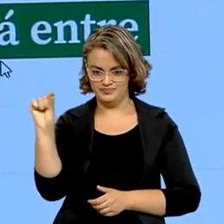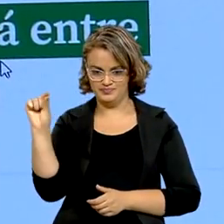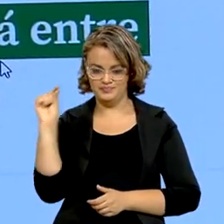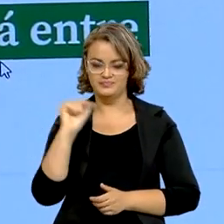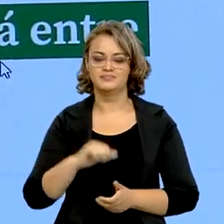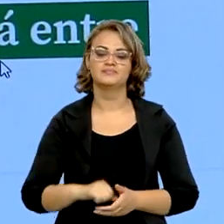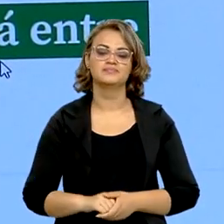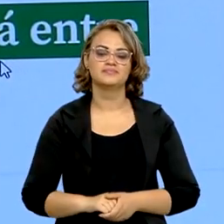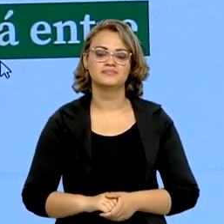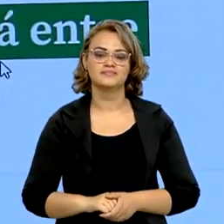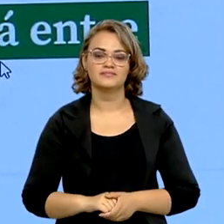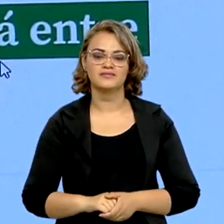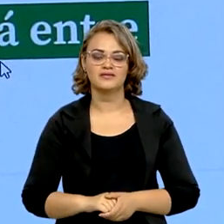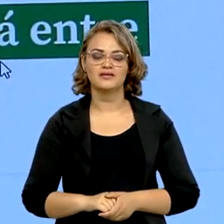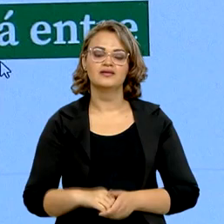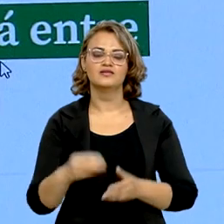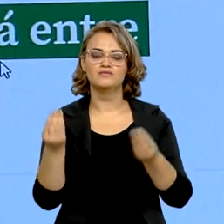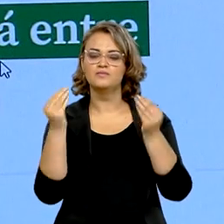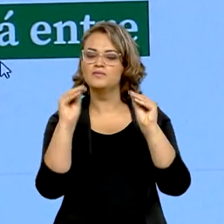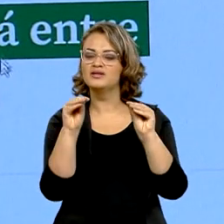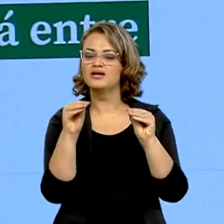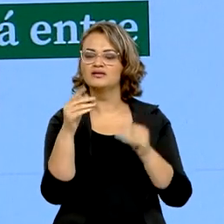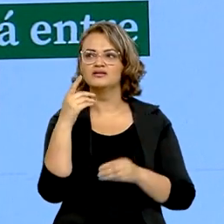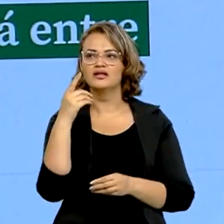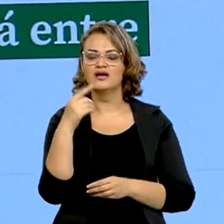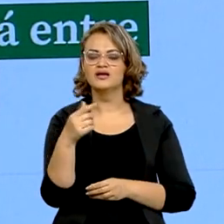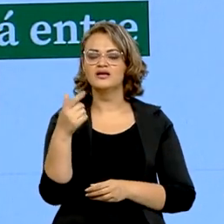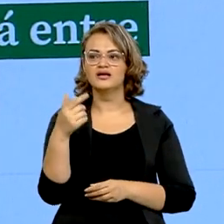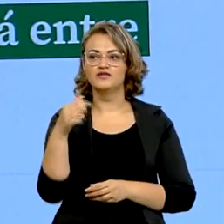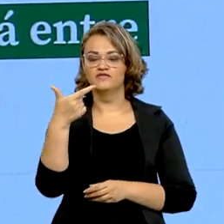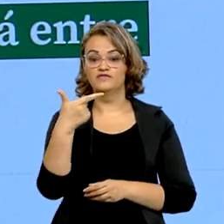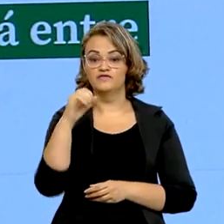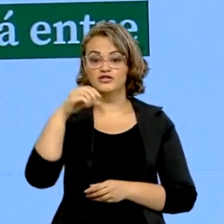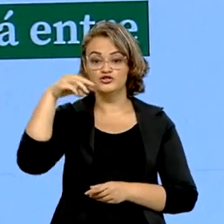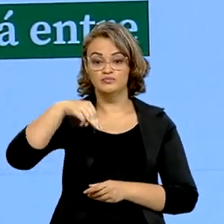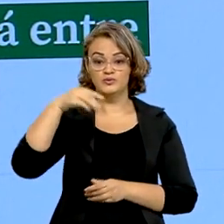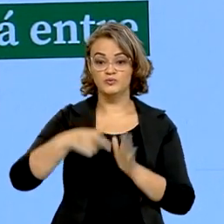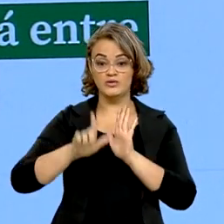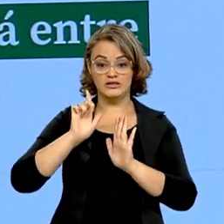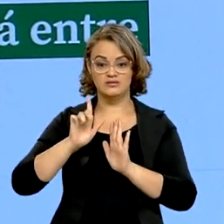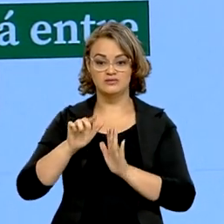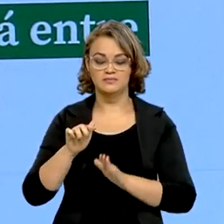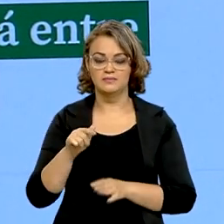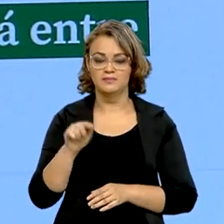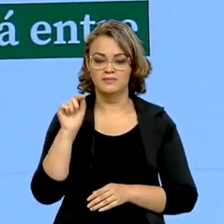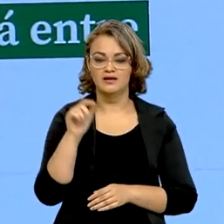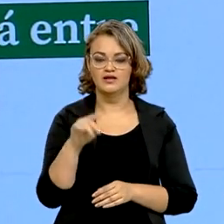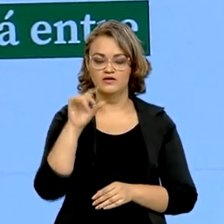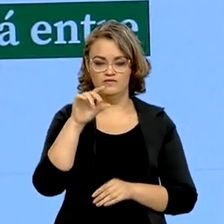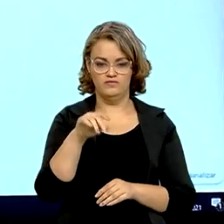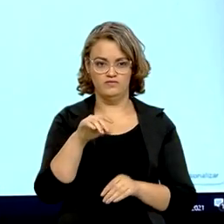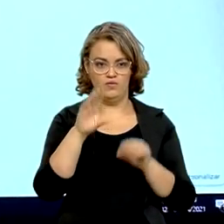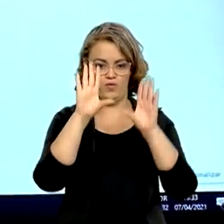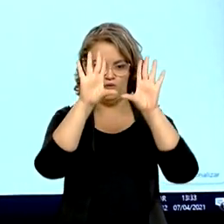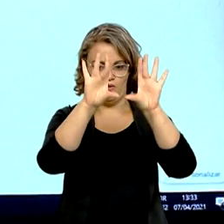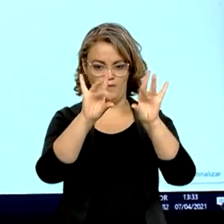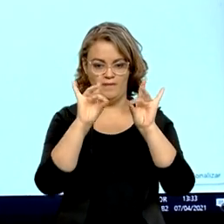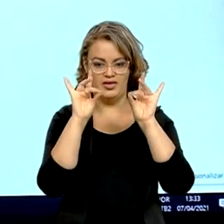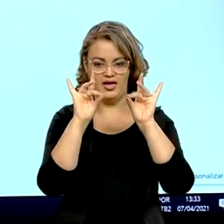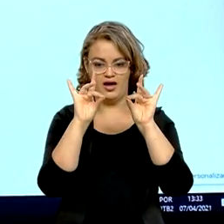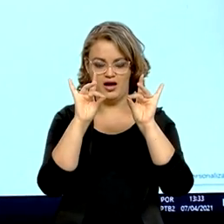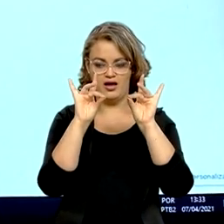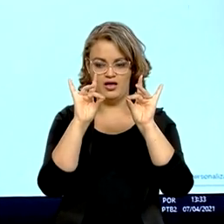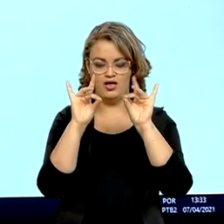que foi publicada 20 minutos atrás, mais ou menos. Eu vou copiar o título. Ok.